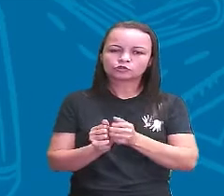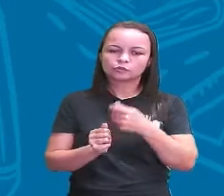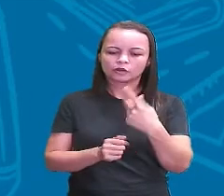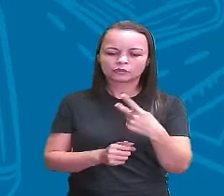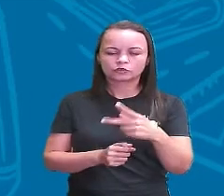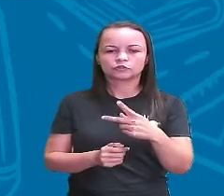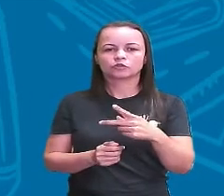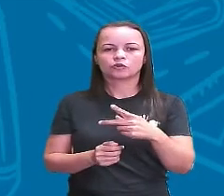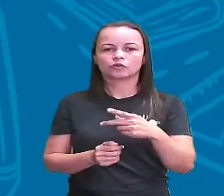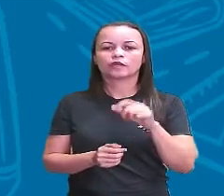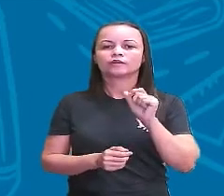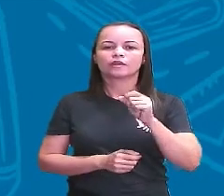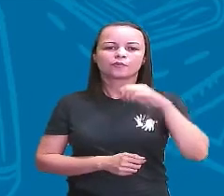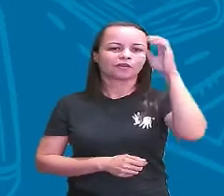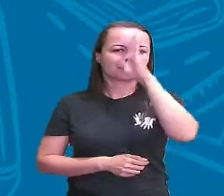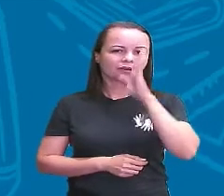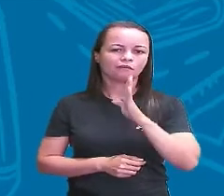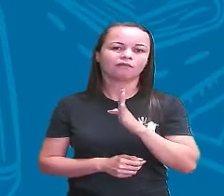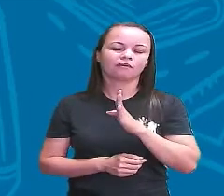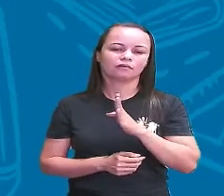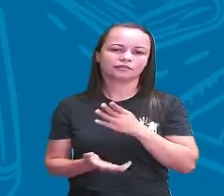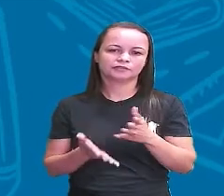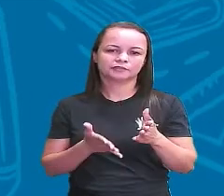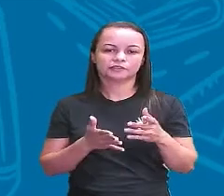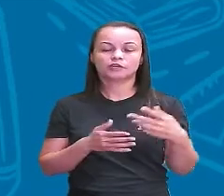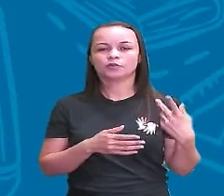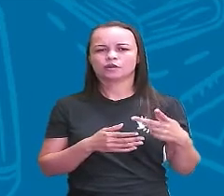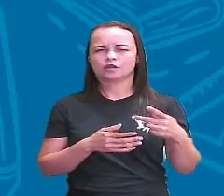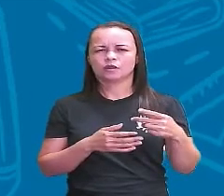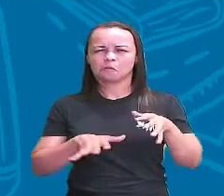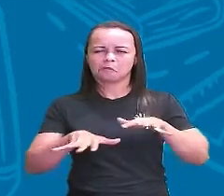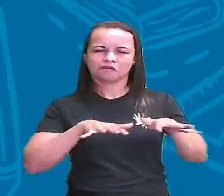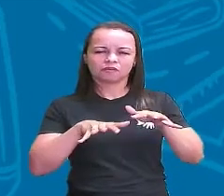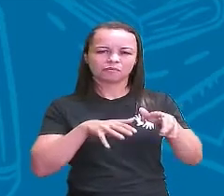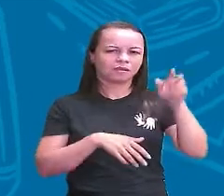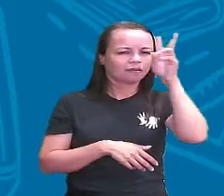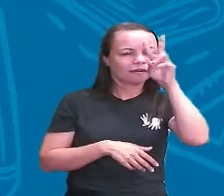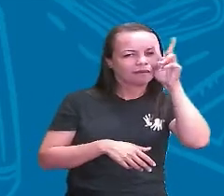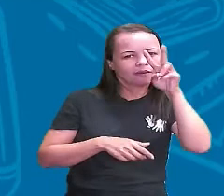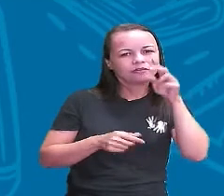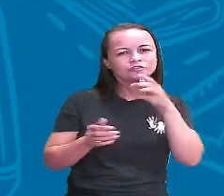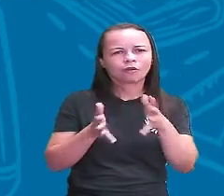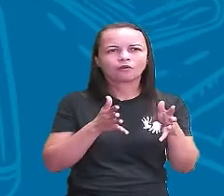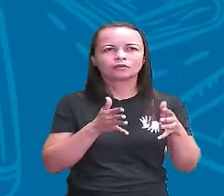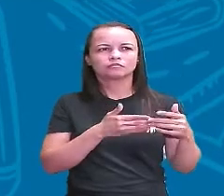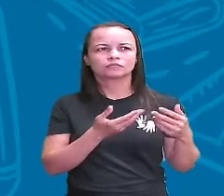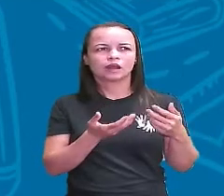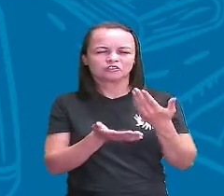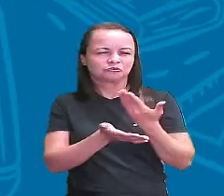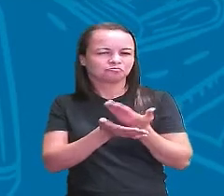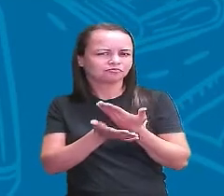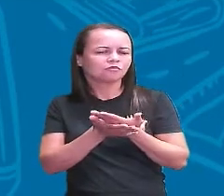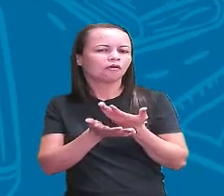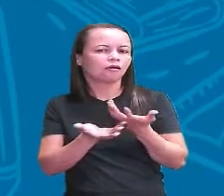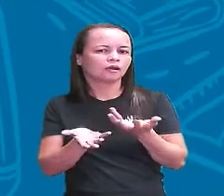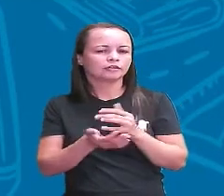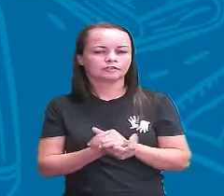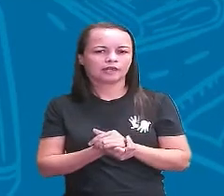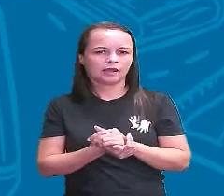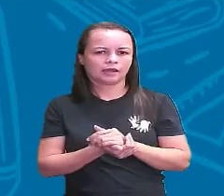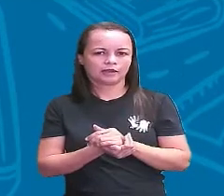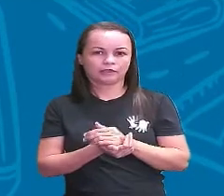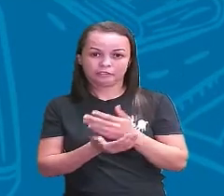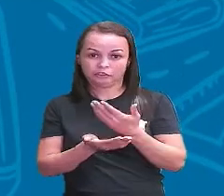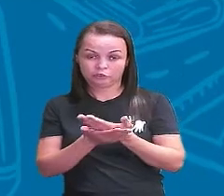percebem como esse movimento histórico ele não assim a gente estuda né na história do